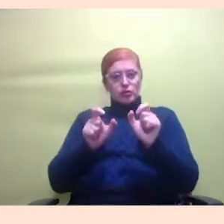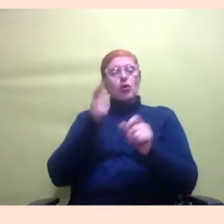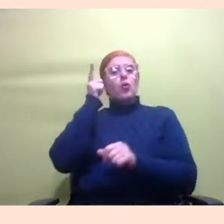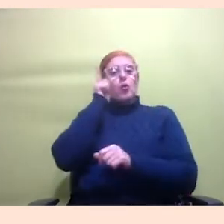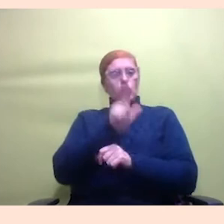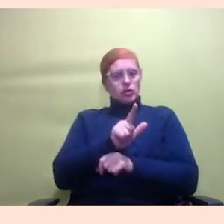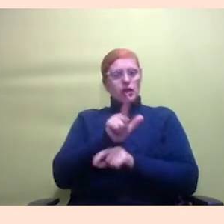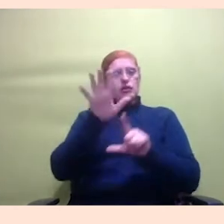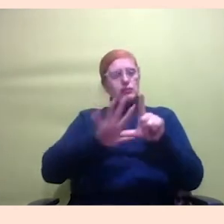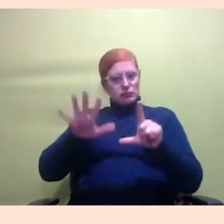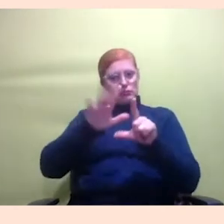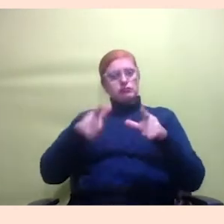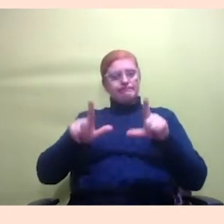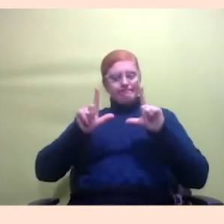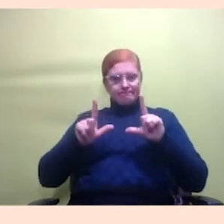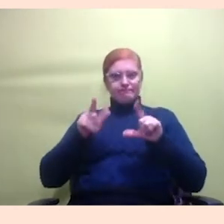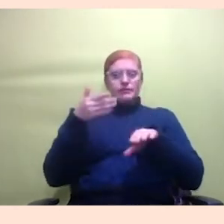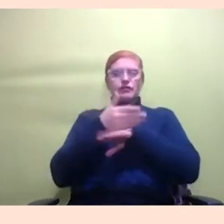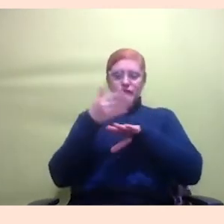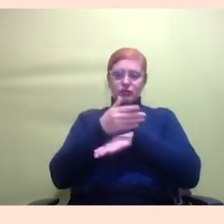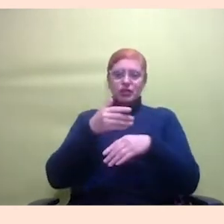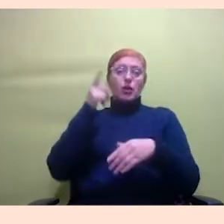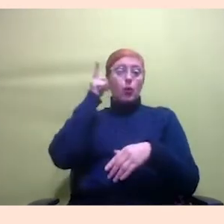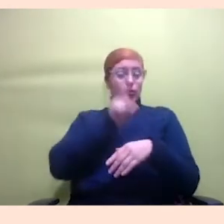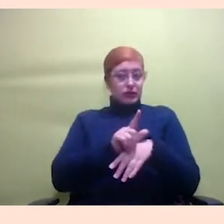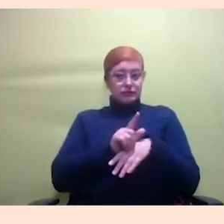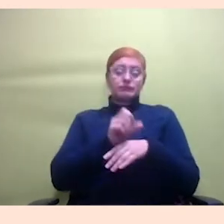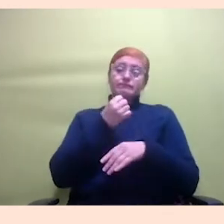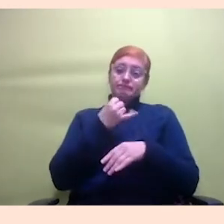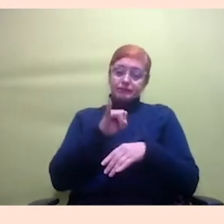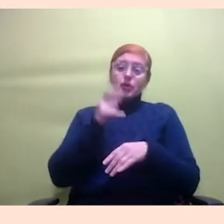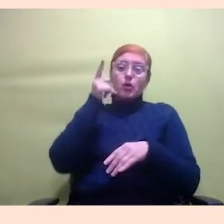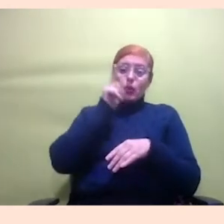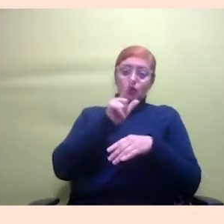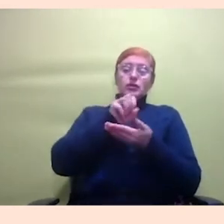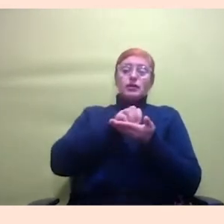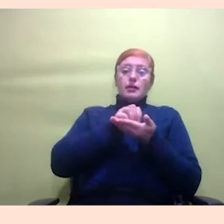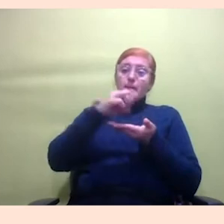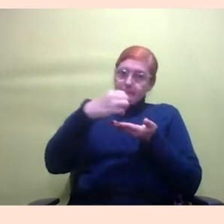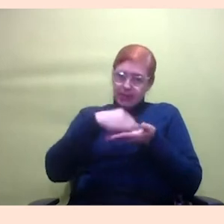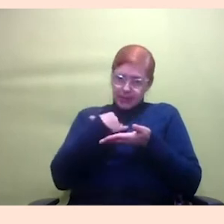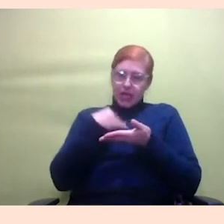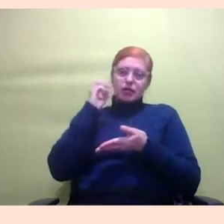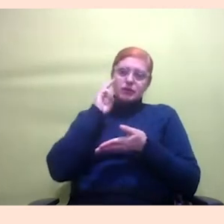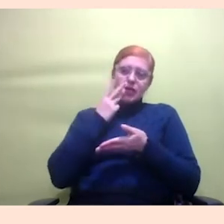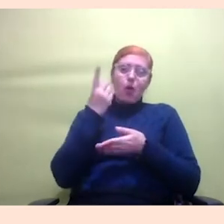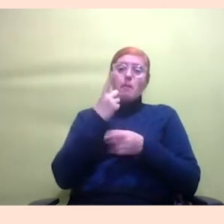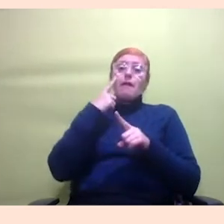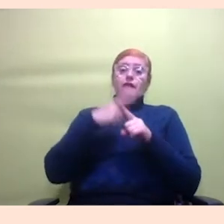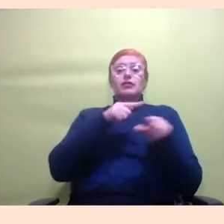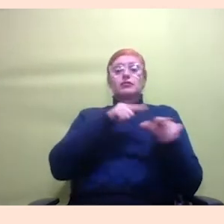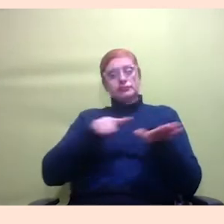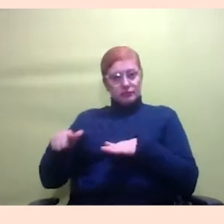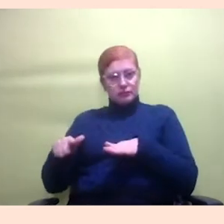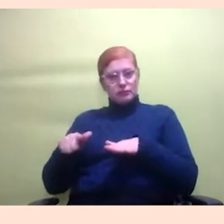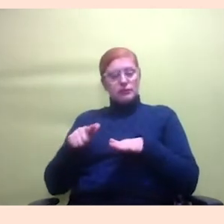jeito e a frequência que a pessoa pode então se ela pode mandar uma mensagem no WhatsApp uma vez por semana por áudio é